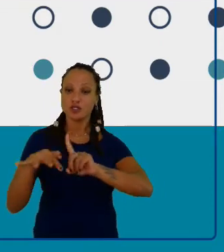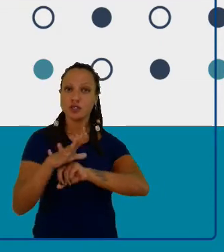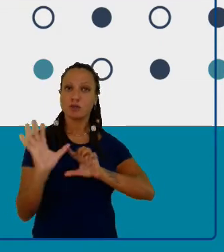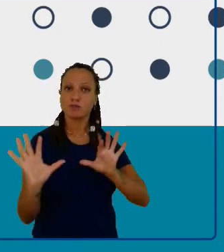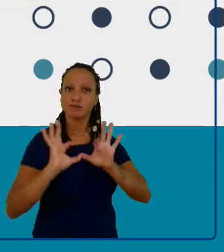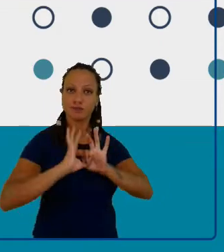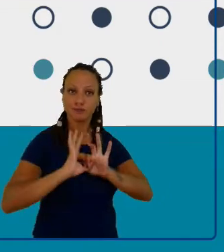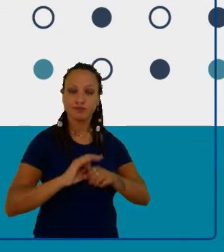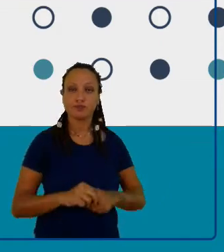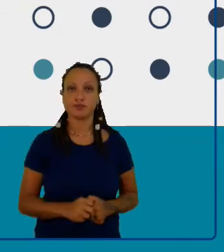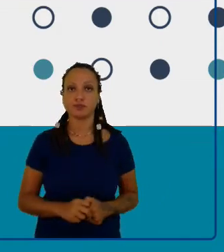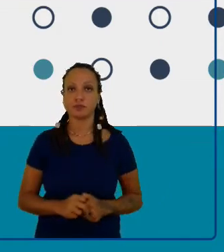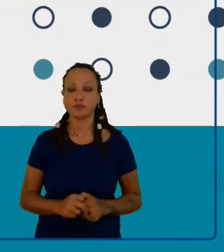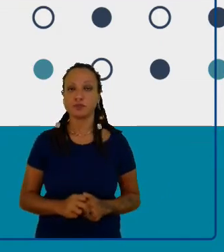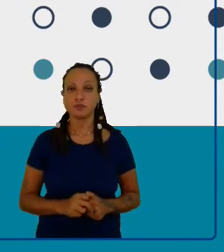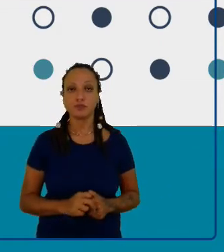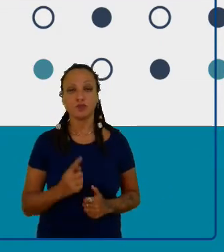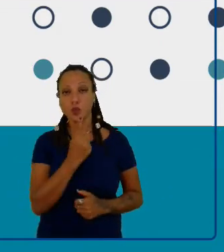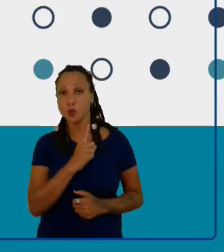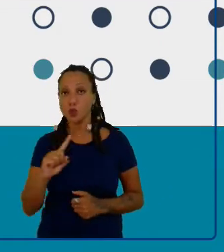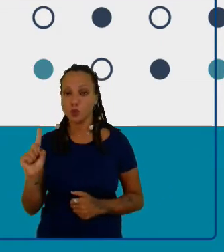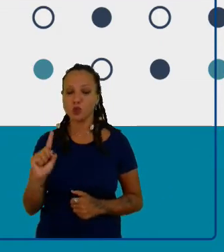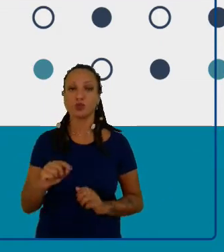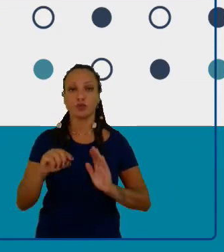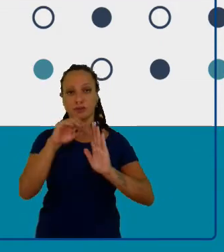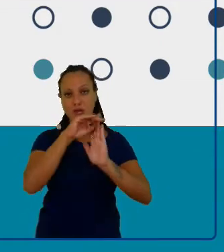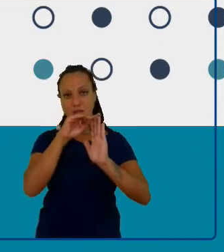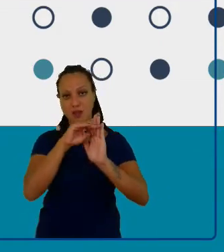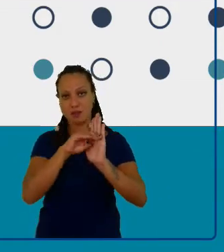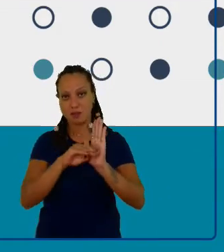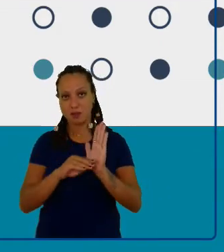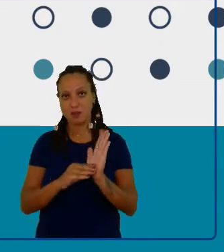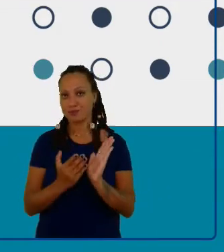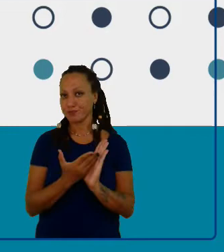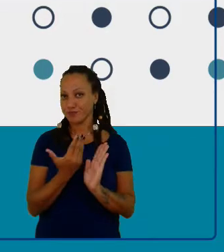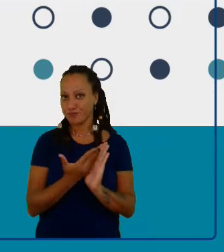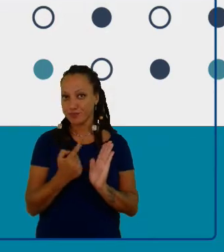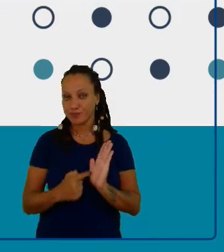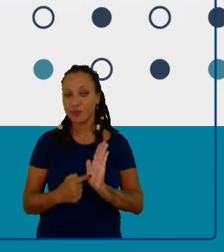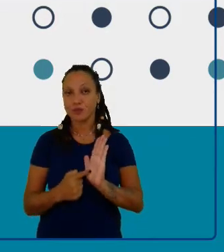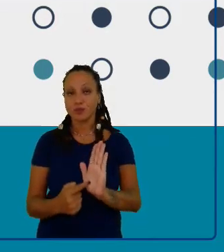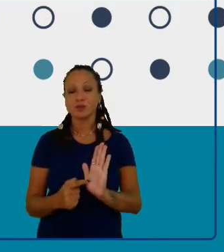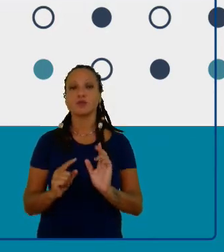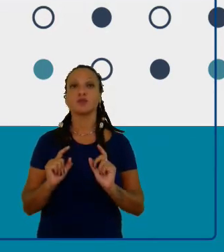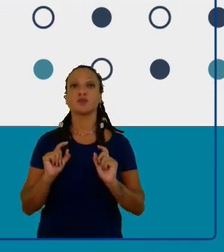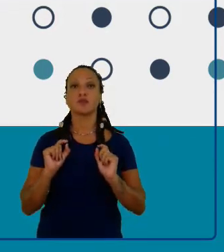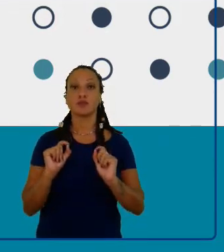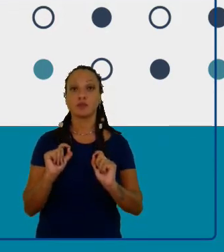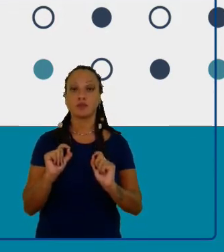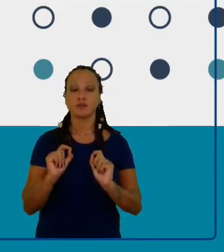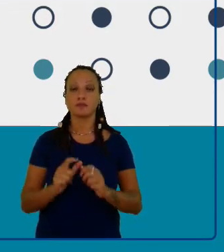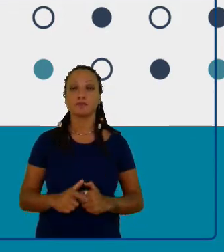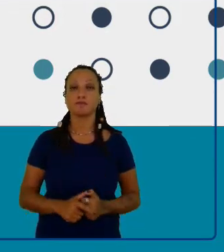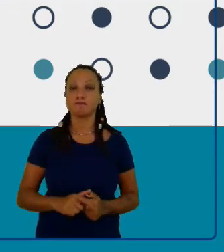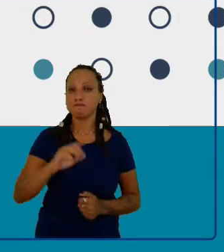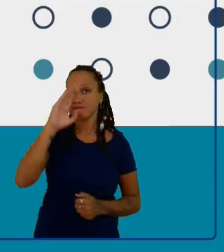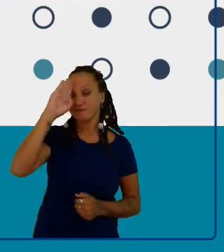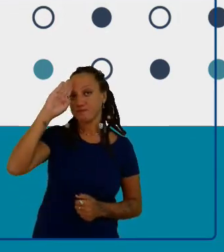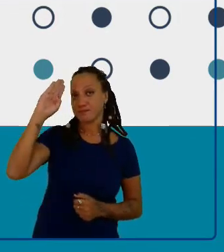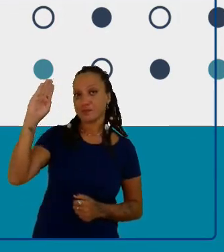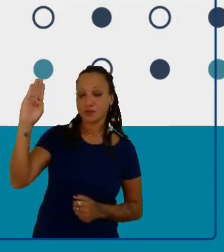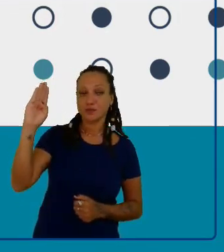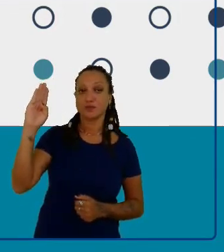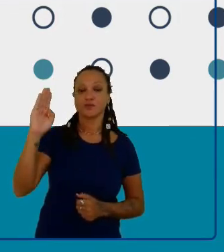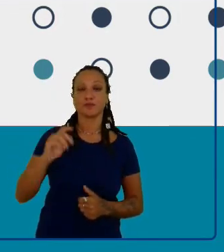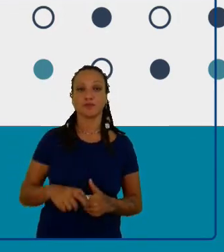última iniciativa que se encontra nesse livreto fala de uma questão fundamental que às vezes